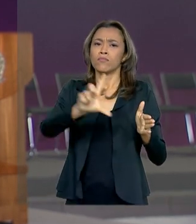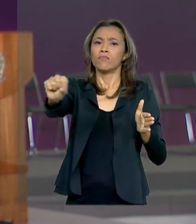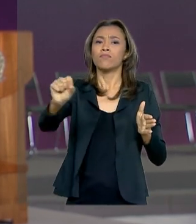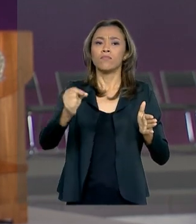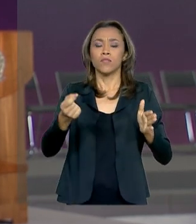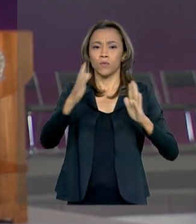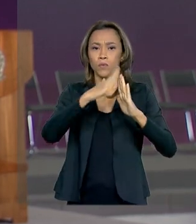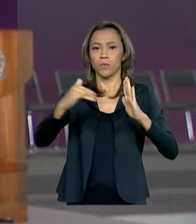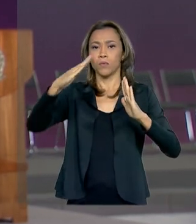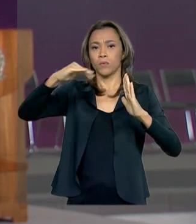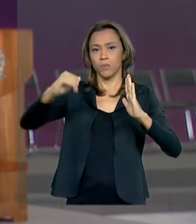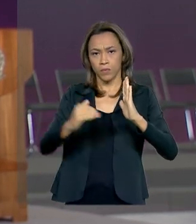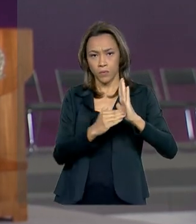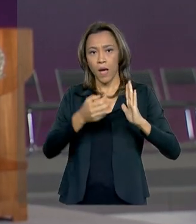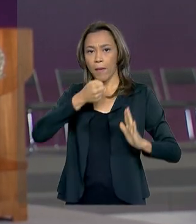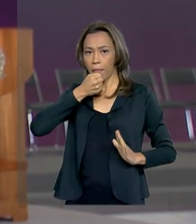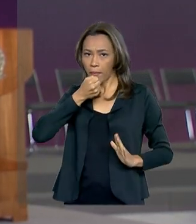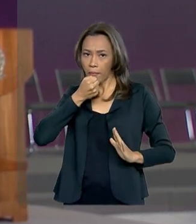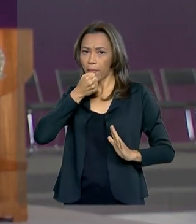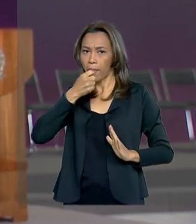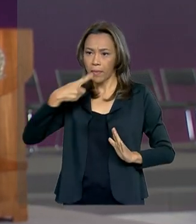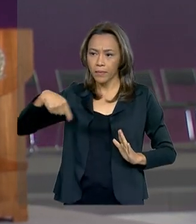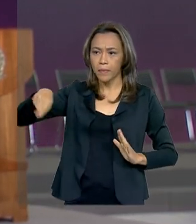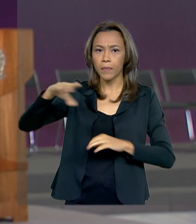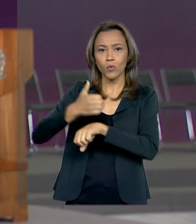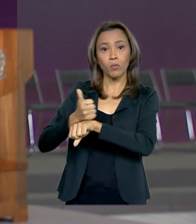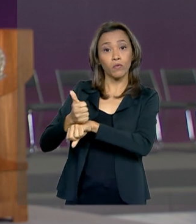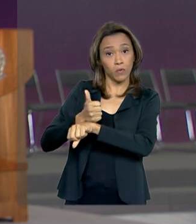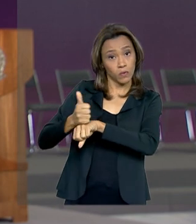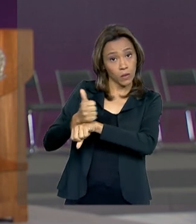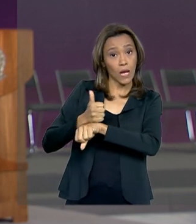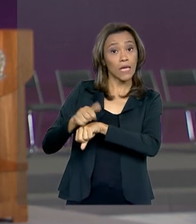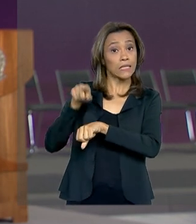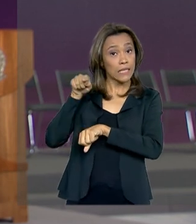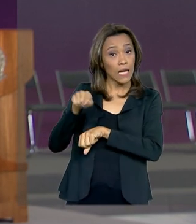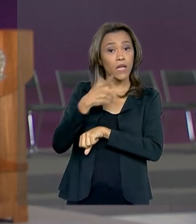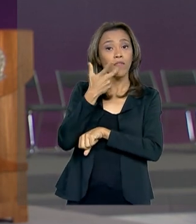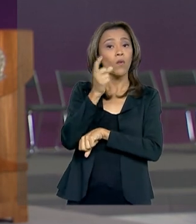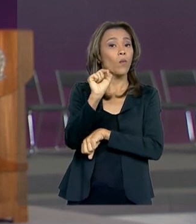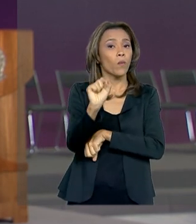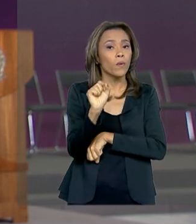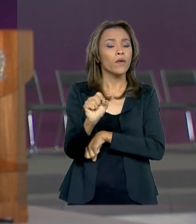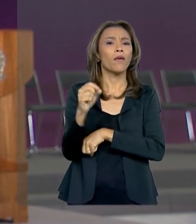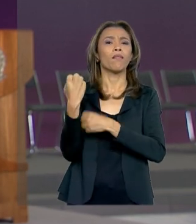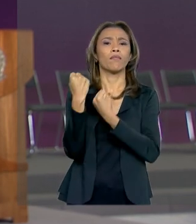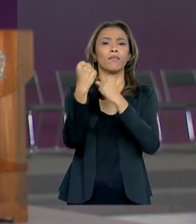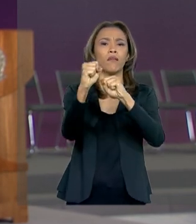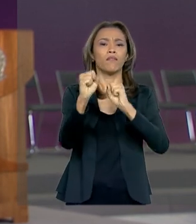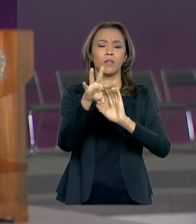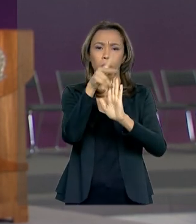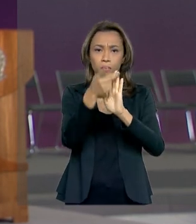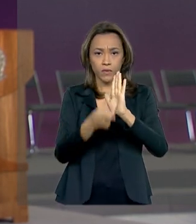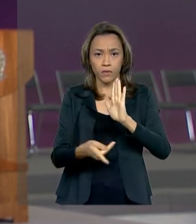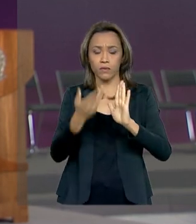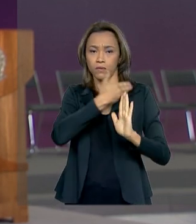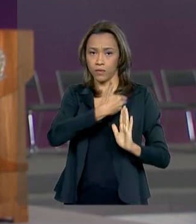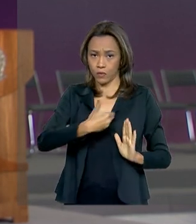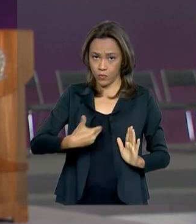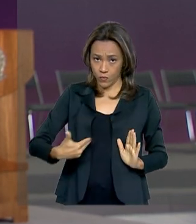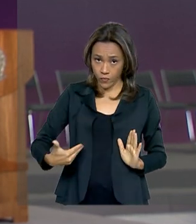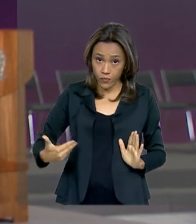Alvorada, falou com a imprensa. Lá, ele voltou a defender o projeto que o governo